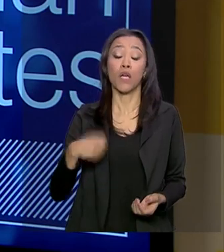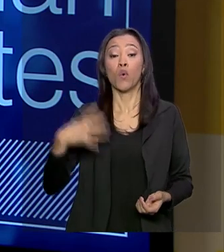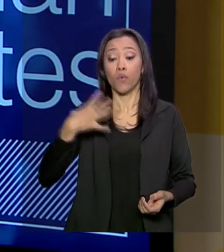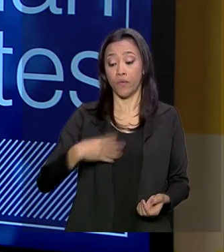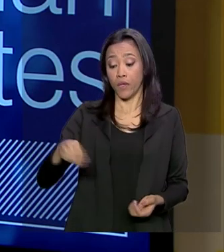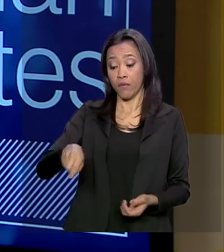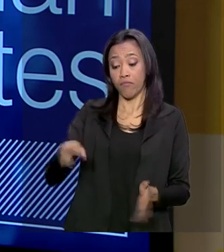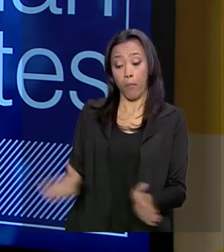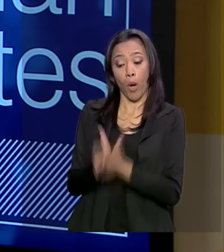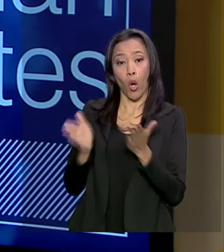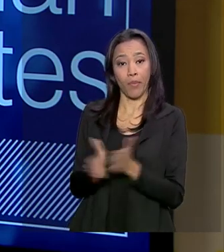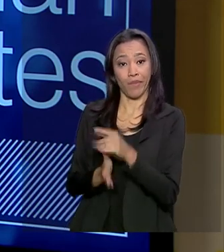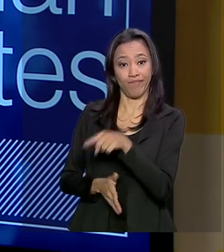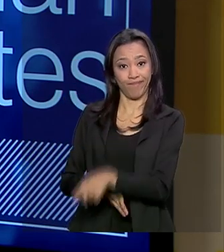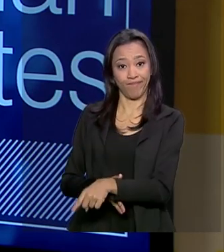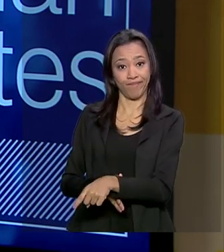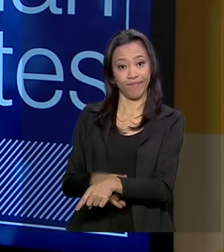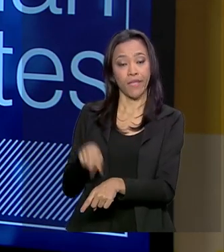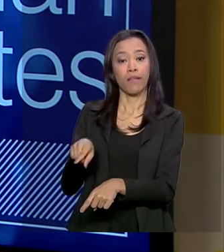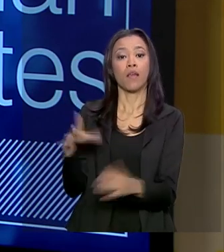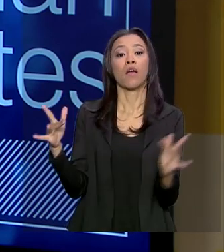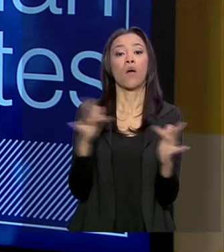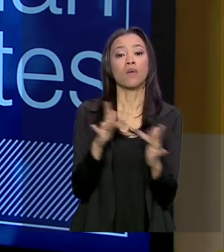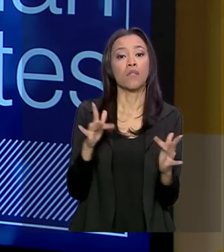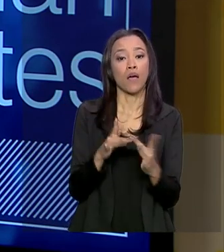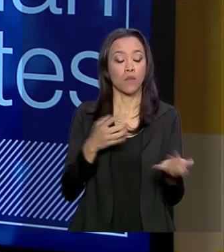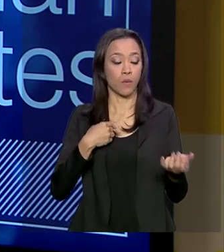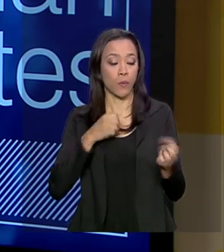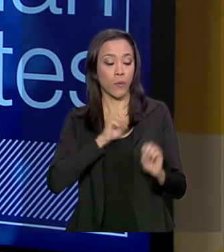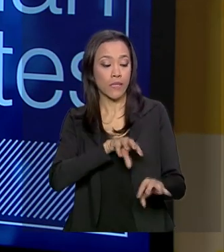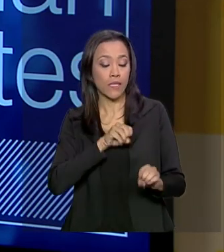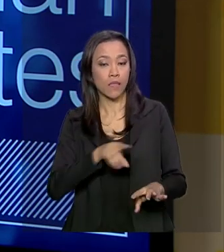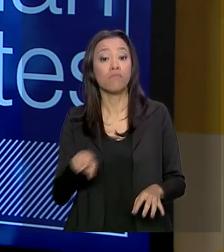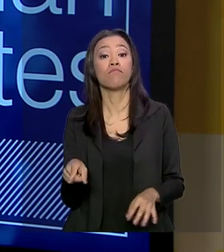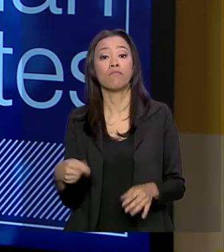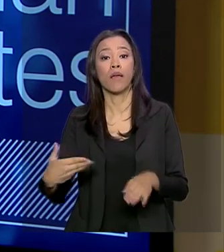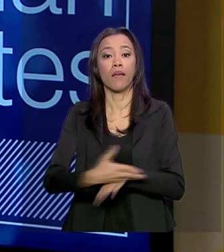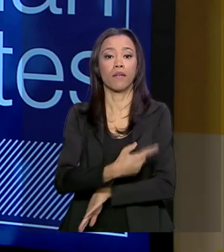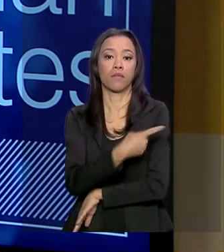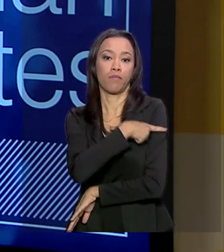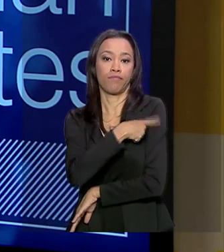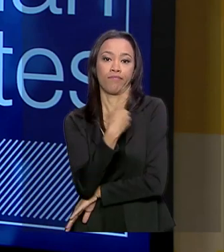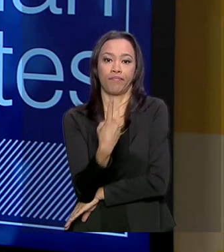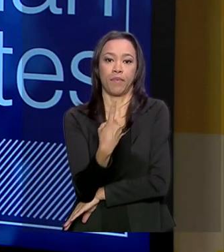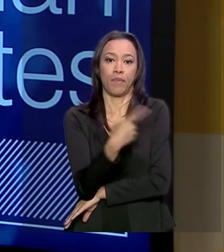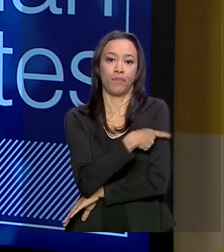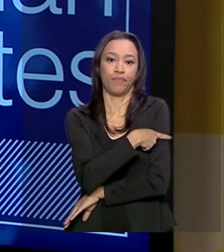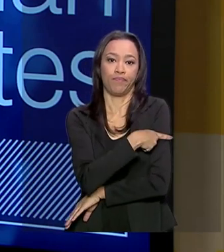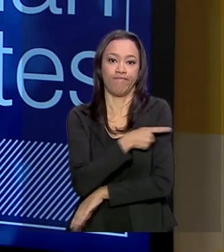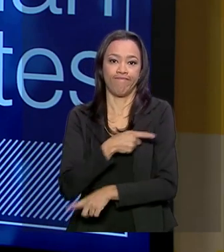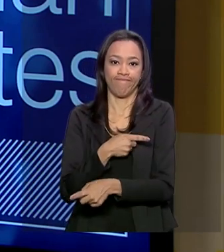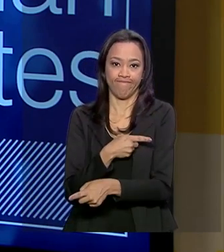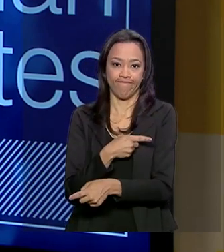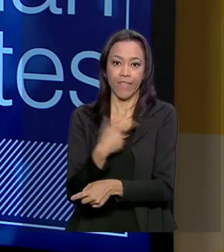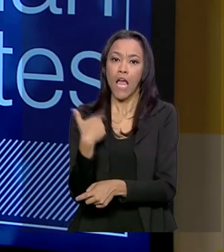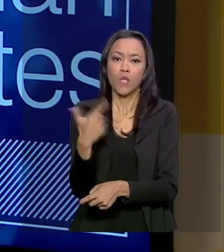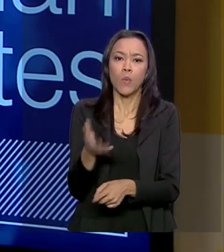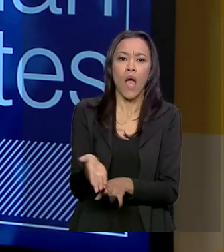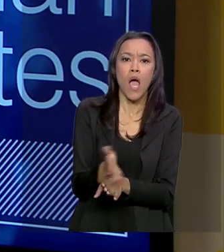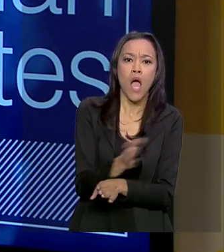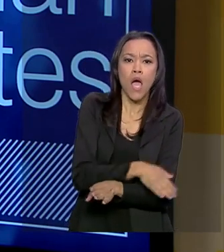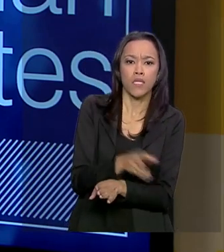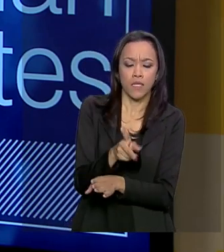pobre, ele vai ter contato com a educação no primeiro ano. A gente não tem a pré-escola